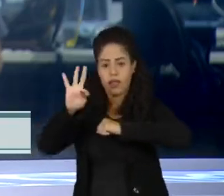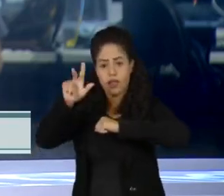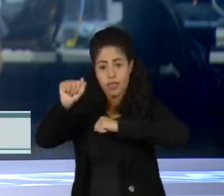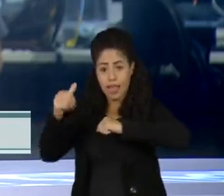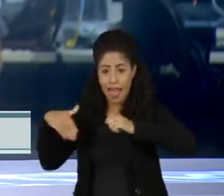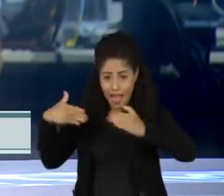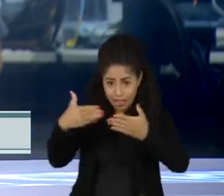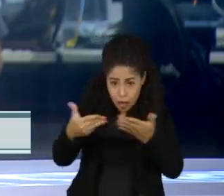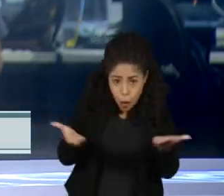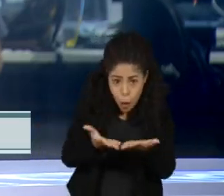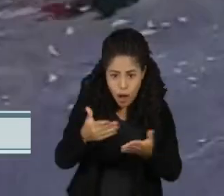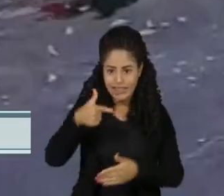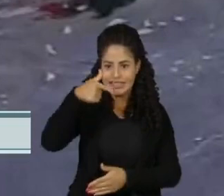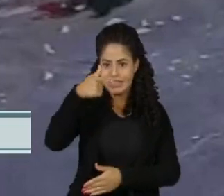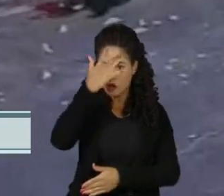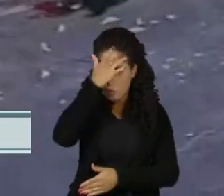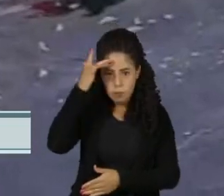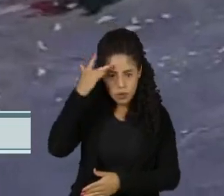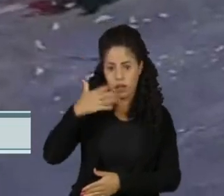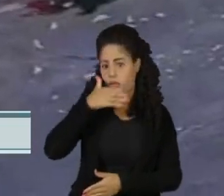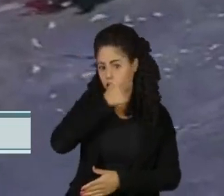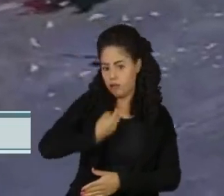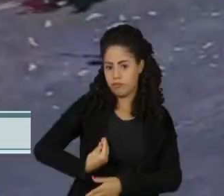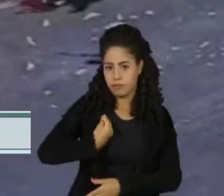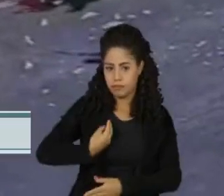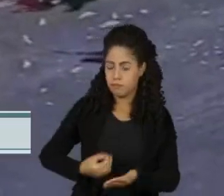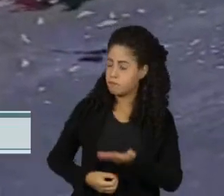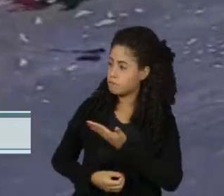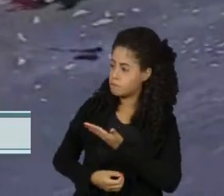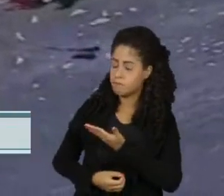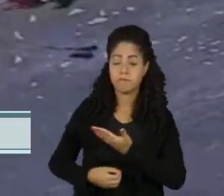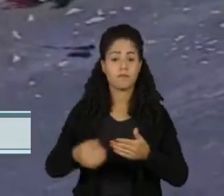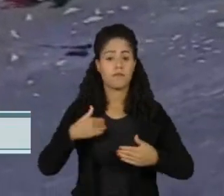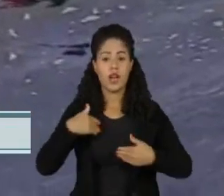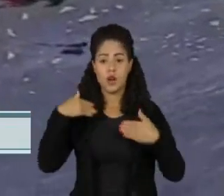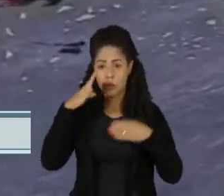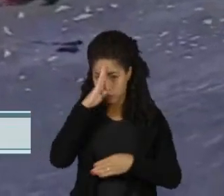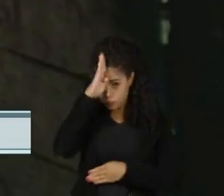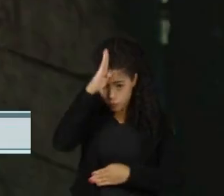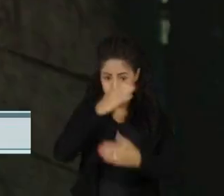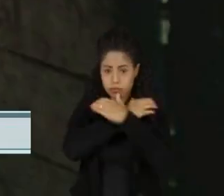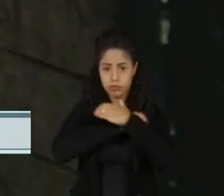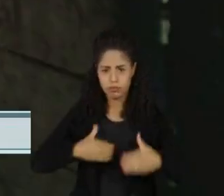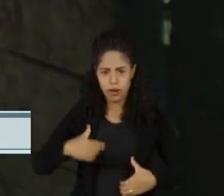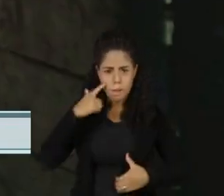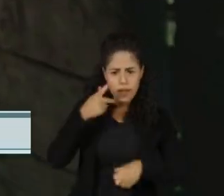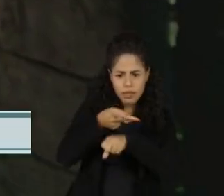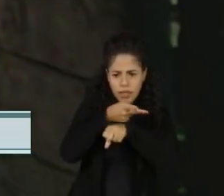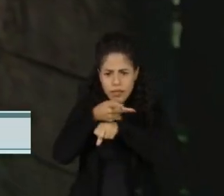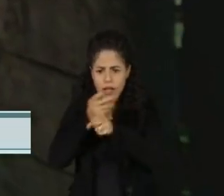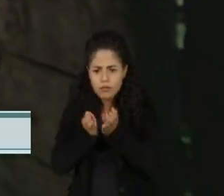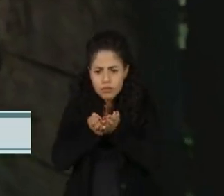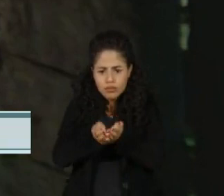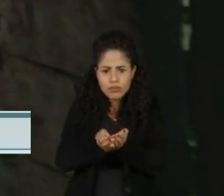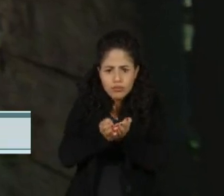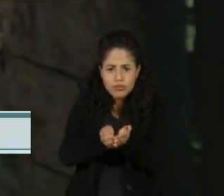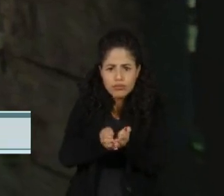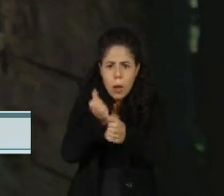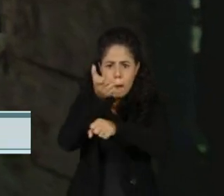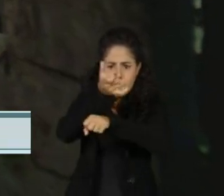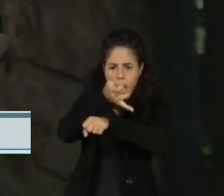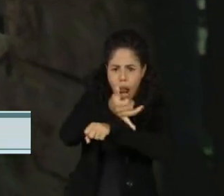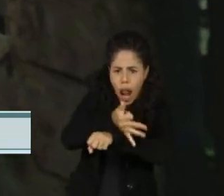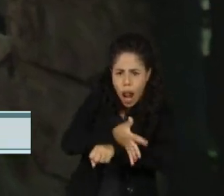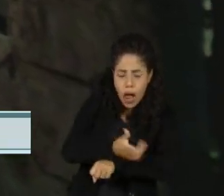sete corpos foram encontrados. Equipes do Corpo de Bombeiros trabalharam durante toda a noite e madrugada em